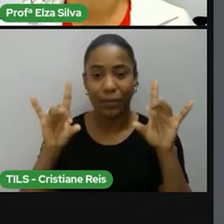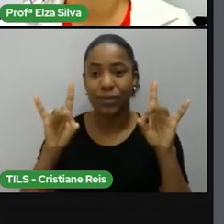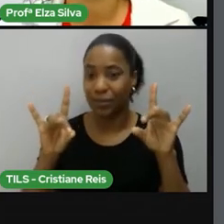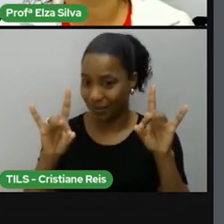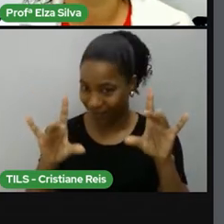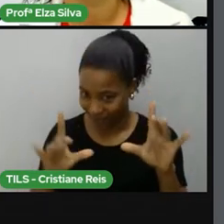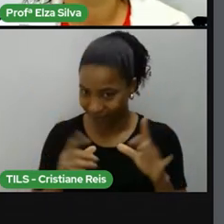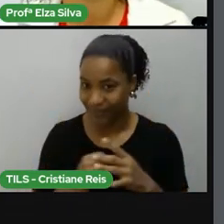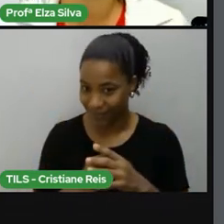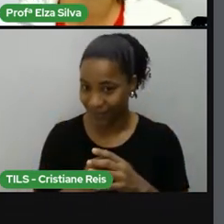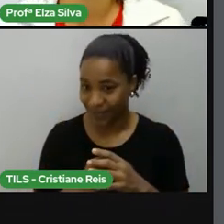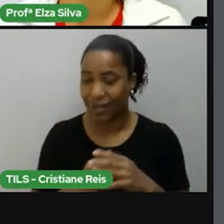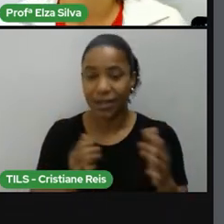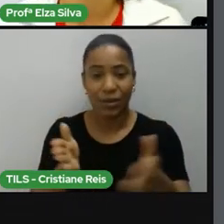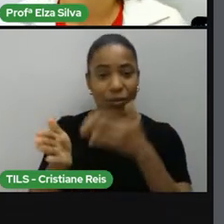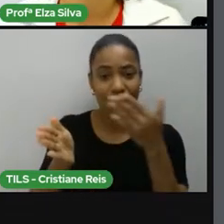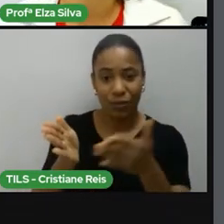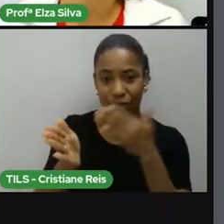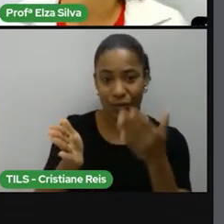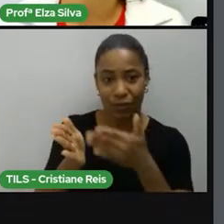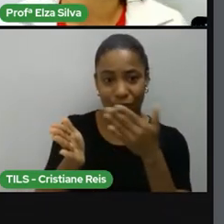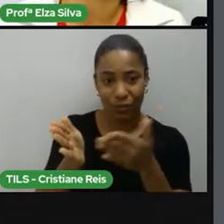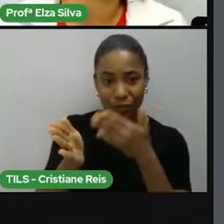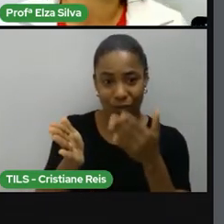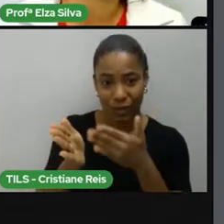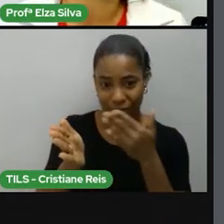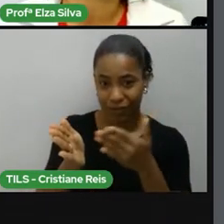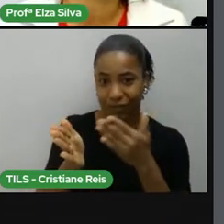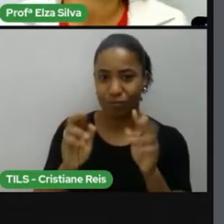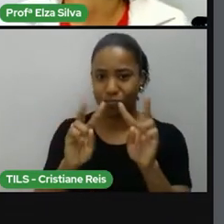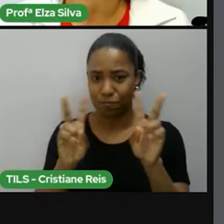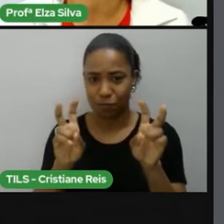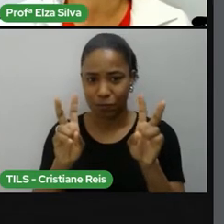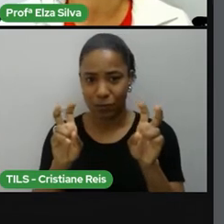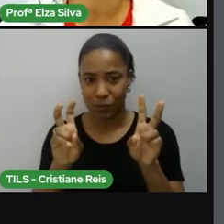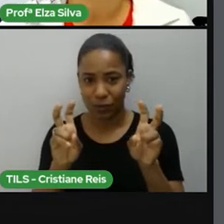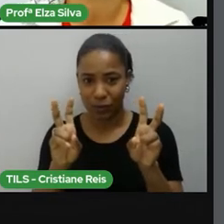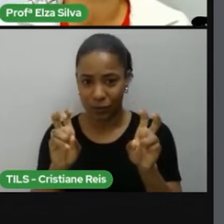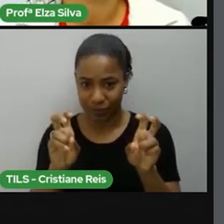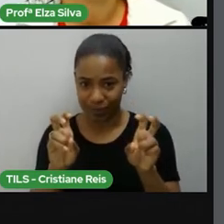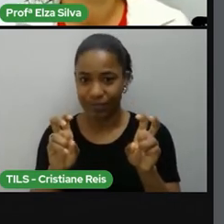livro Sula, que foi publicado em 1973. Já